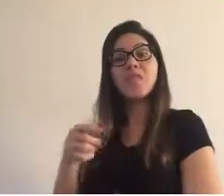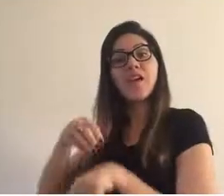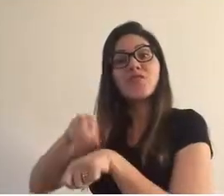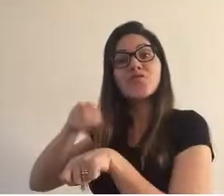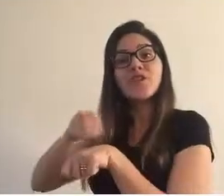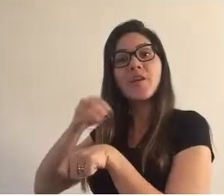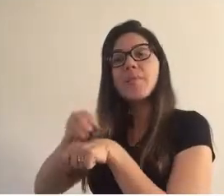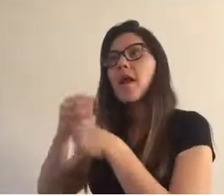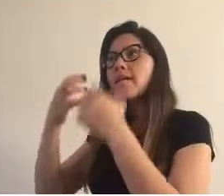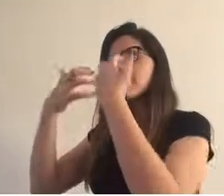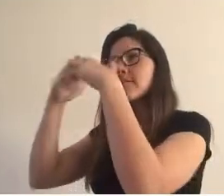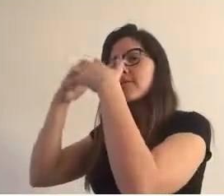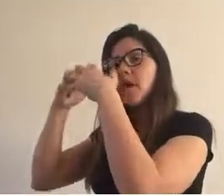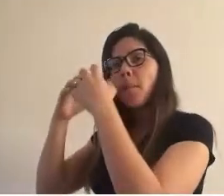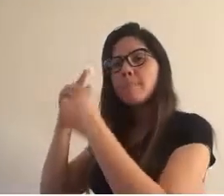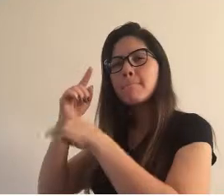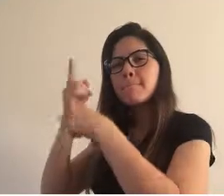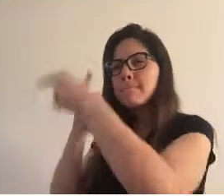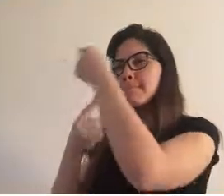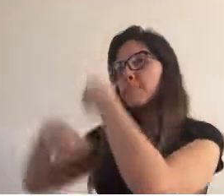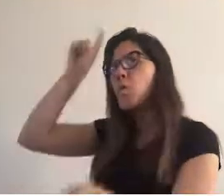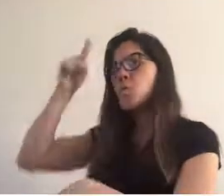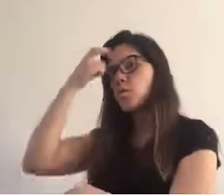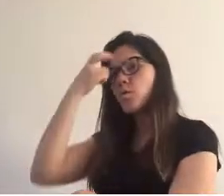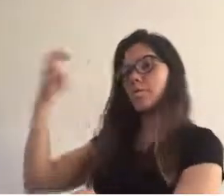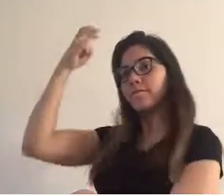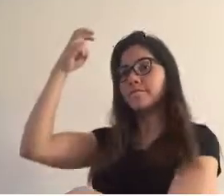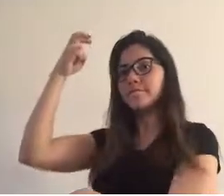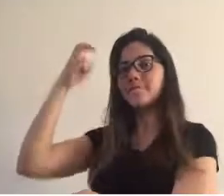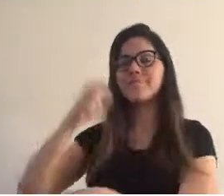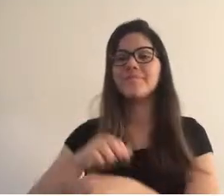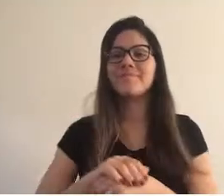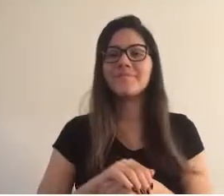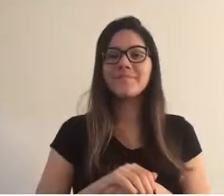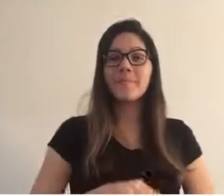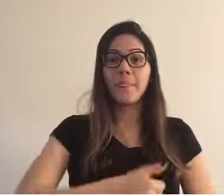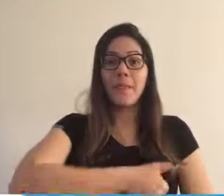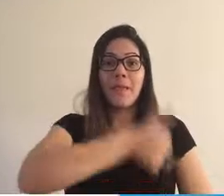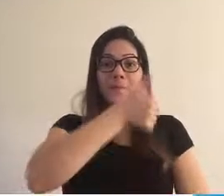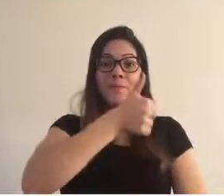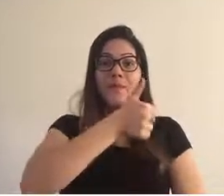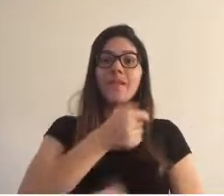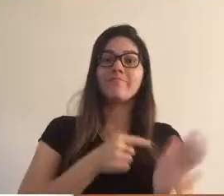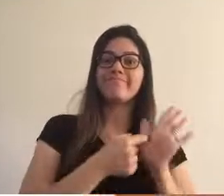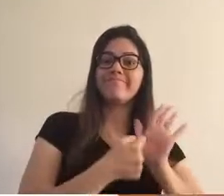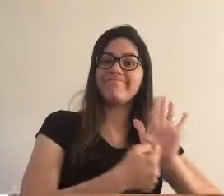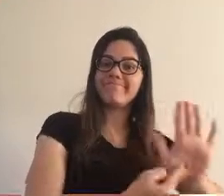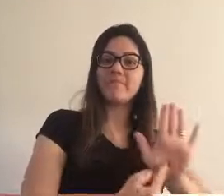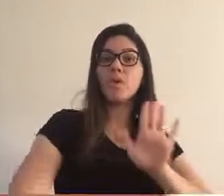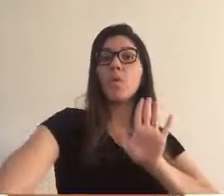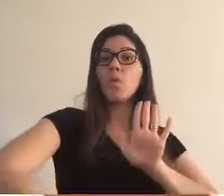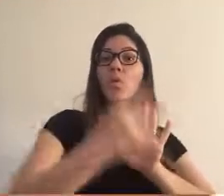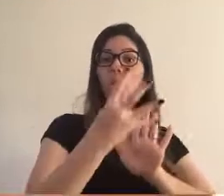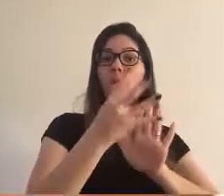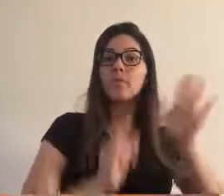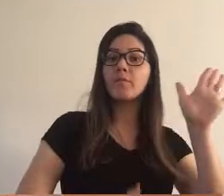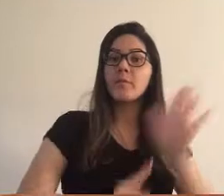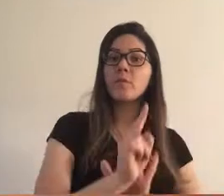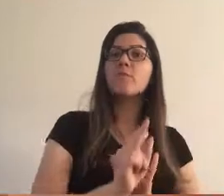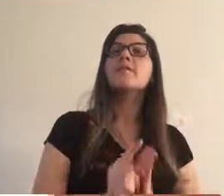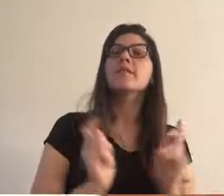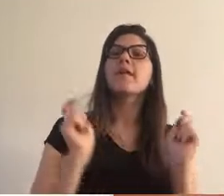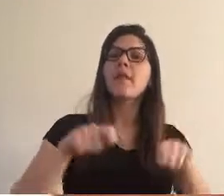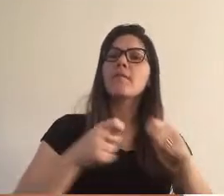dicas para acelerar os neurônios e turbinar nossa inteligência. Na primeira parte, nos são apresentadas quatro